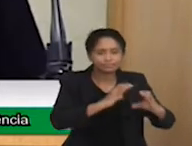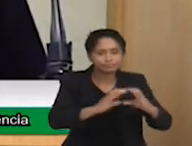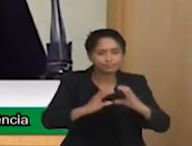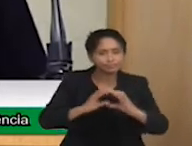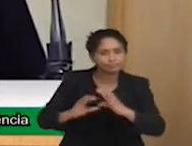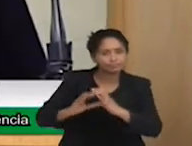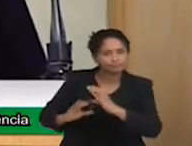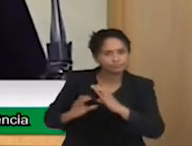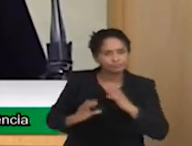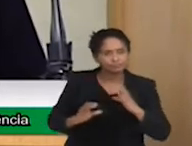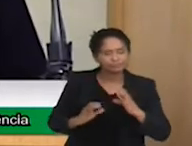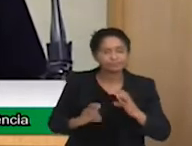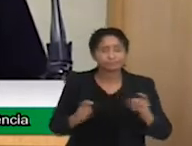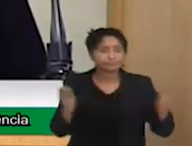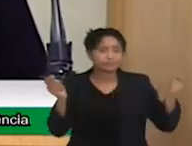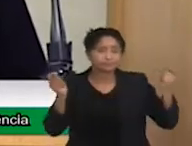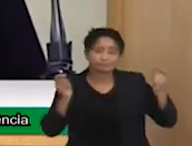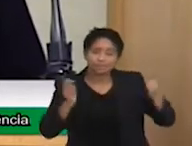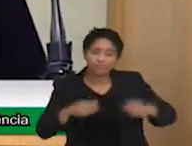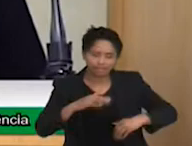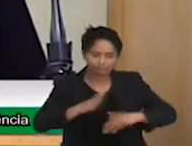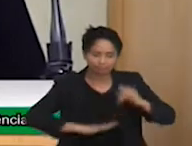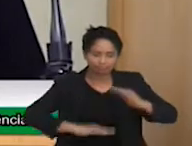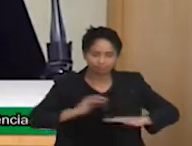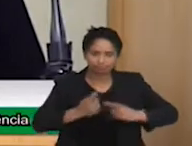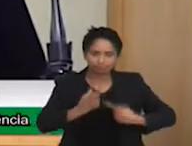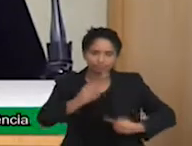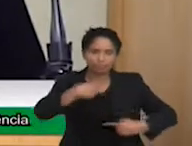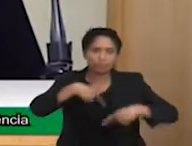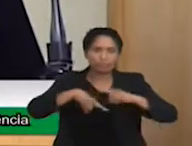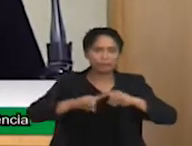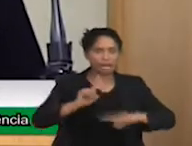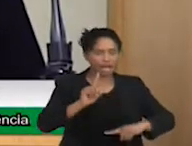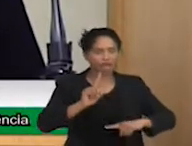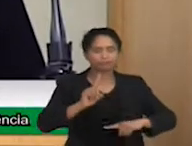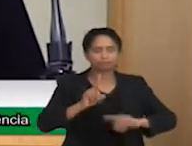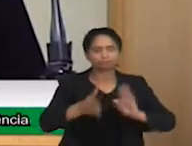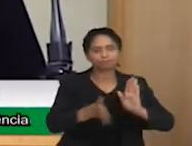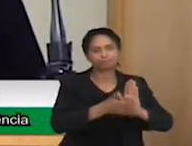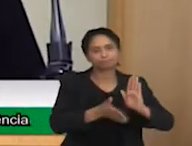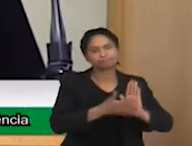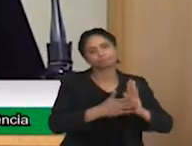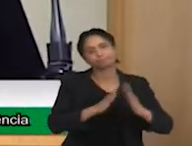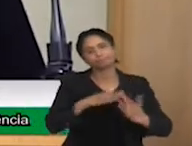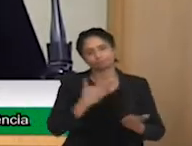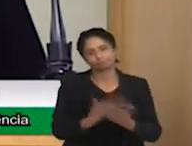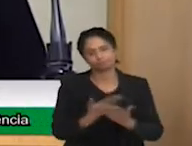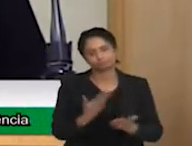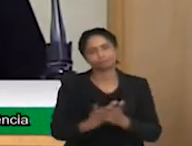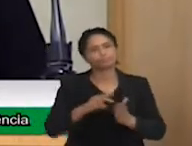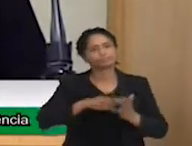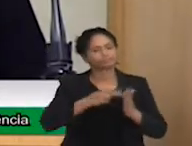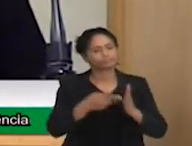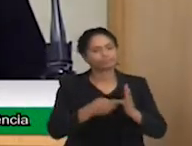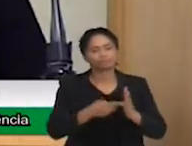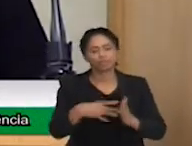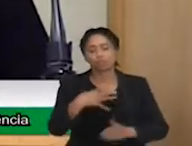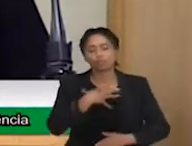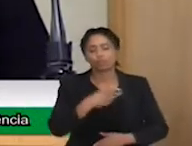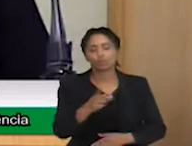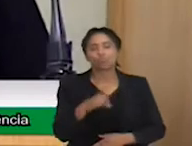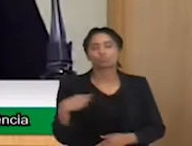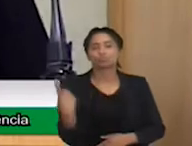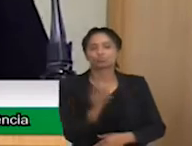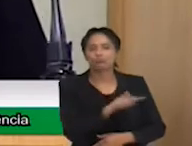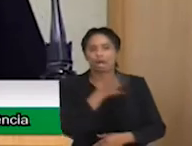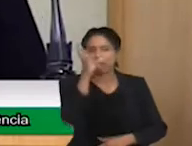podemos cumprir com habilidade a proposta da escola, que são os nossos filhos aprenderem. O papel da escola é